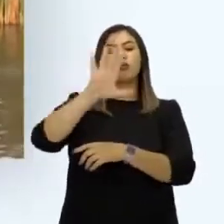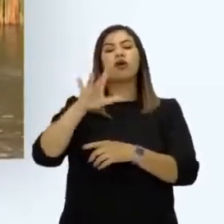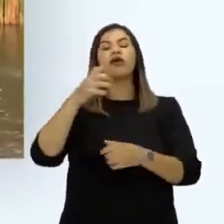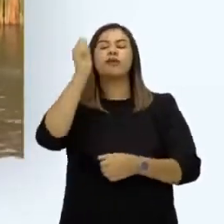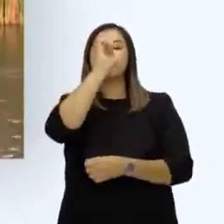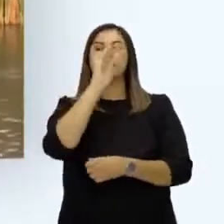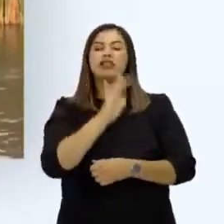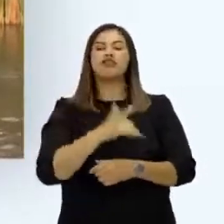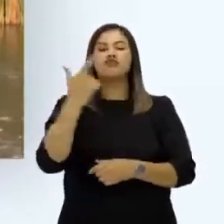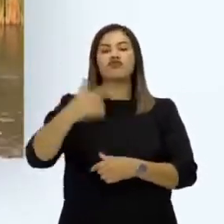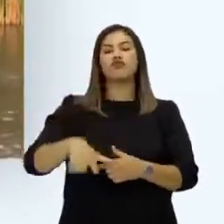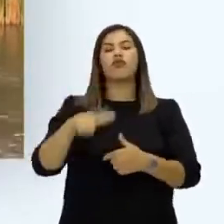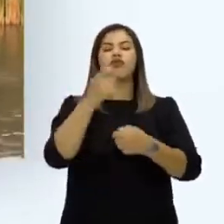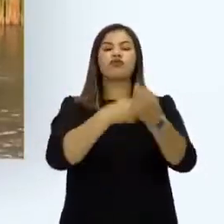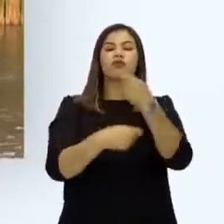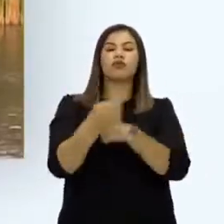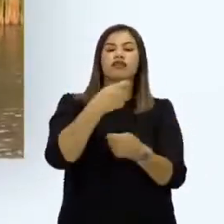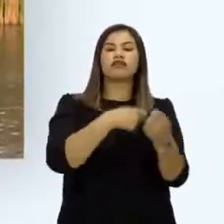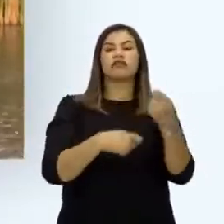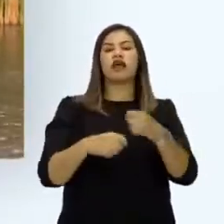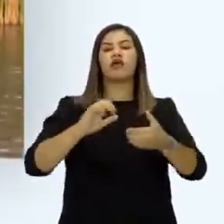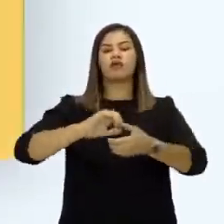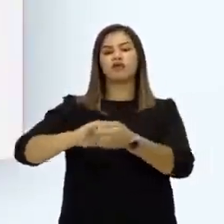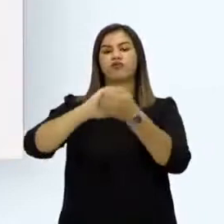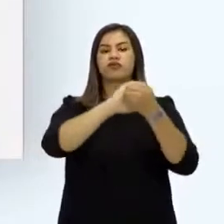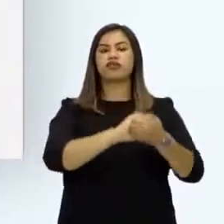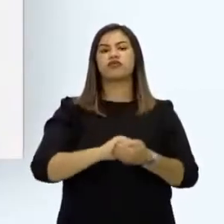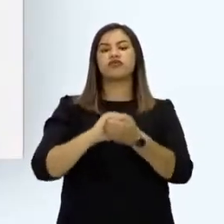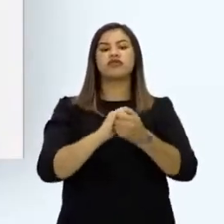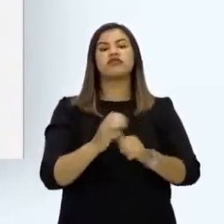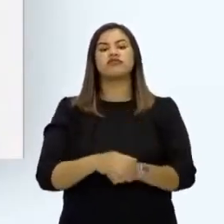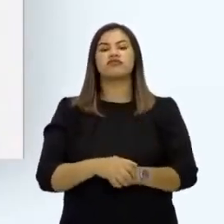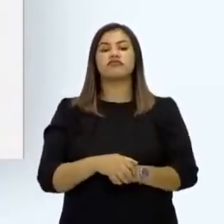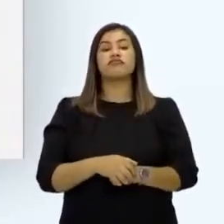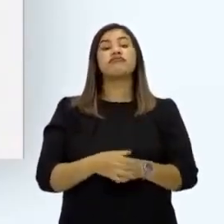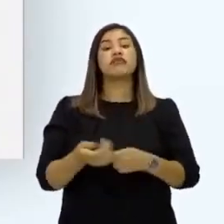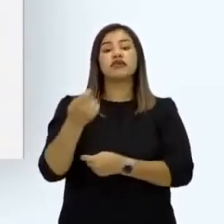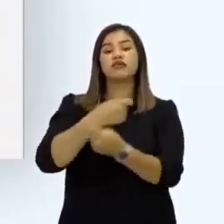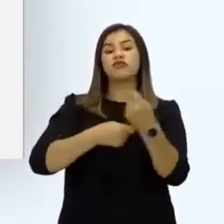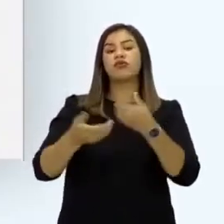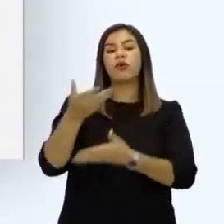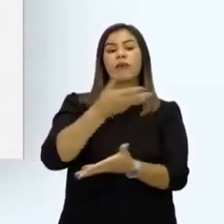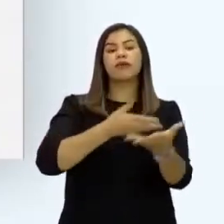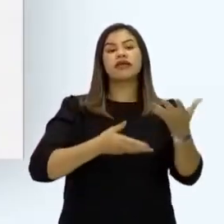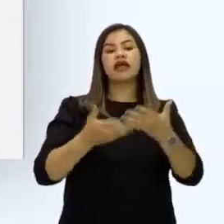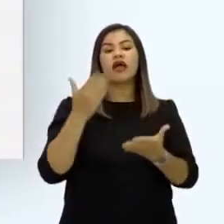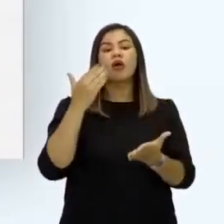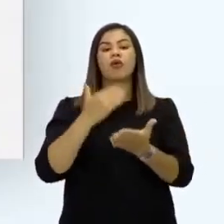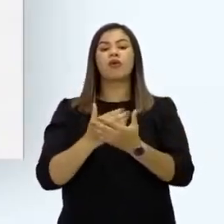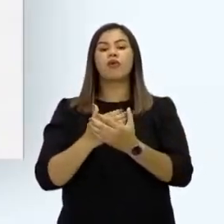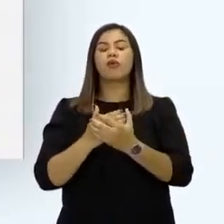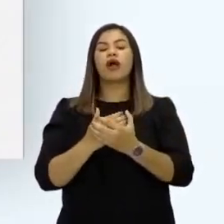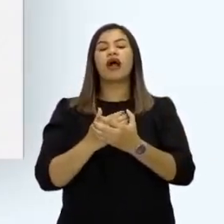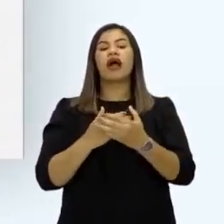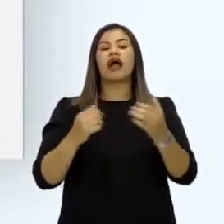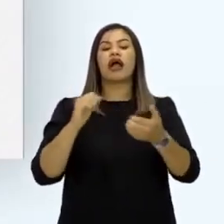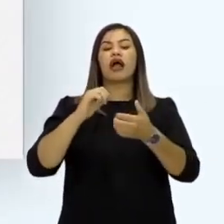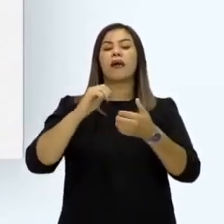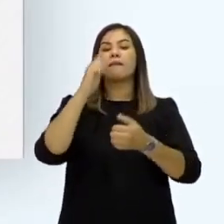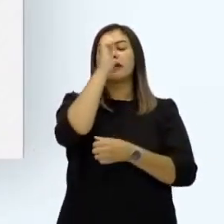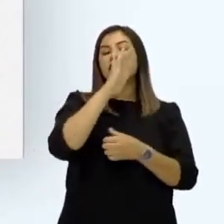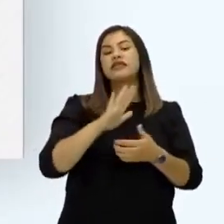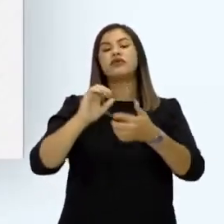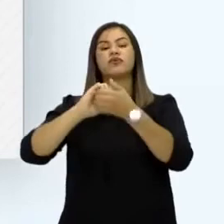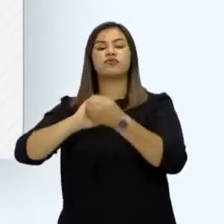reforçar a relação comercial com o Reino Unido. As trocas comerciais entre Brasil e Reino Unido chegaram a